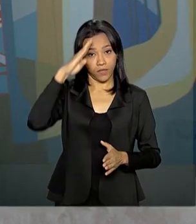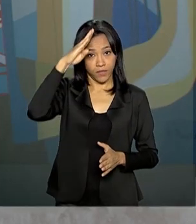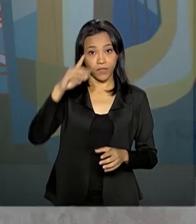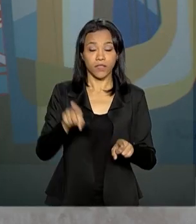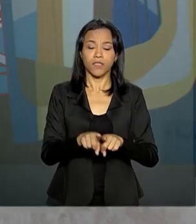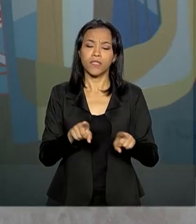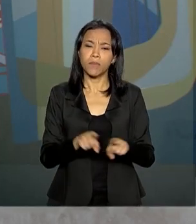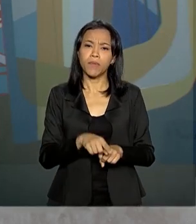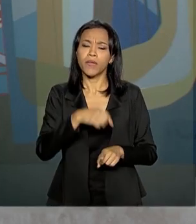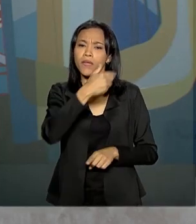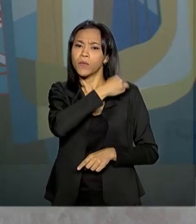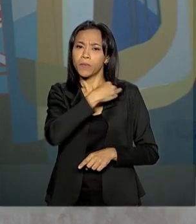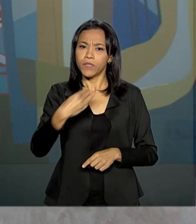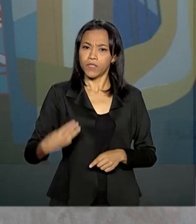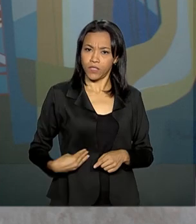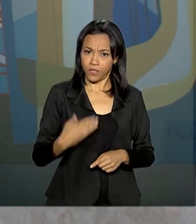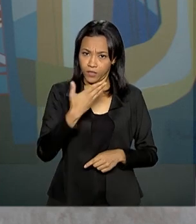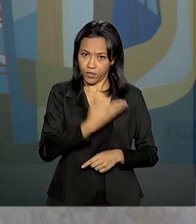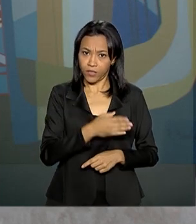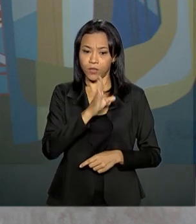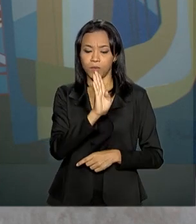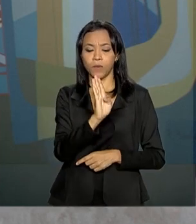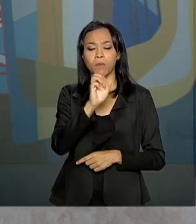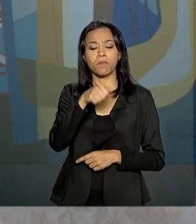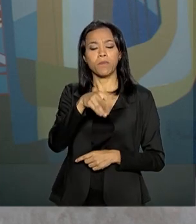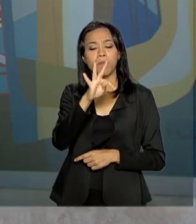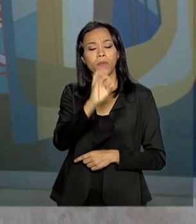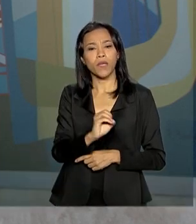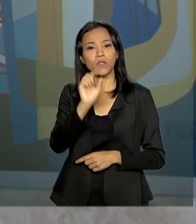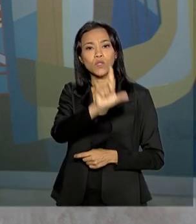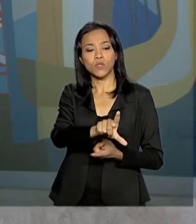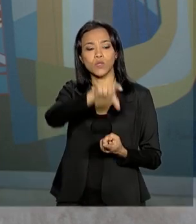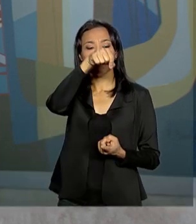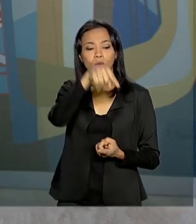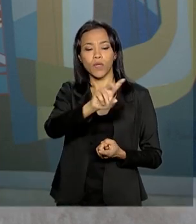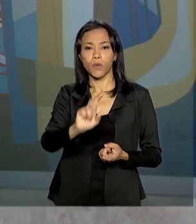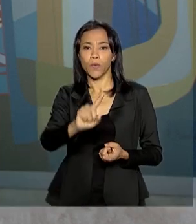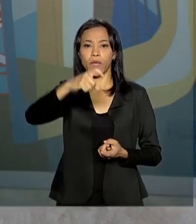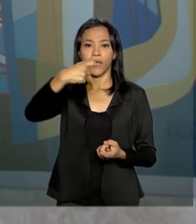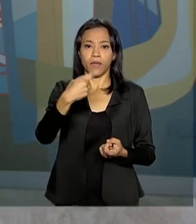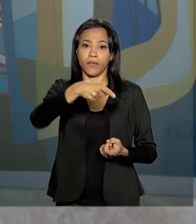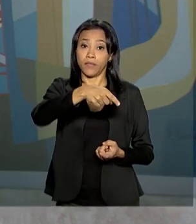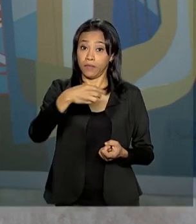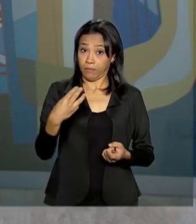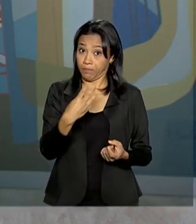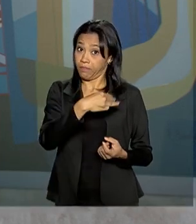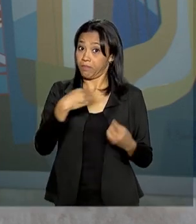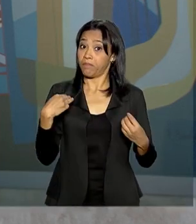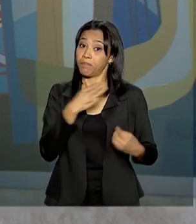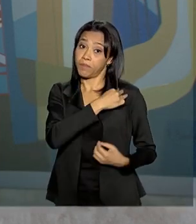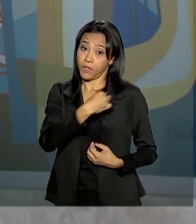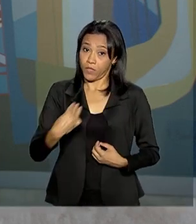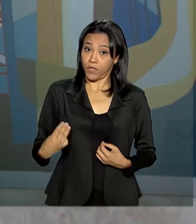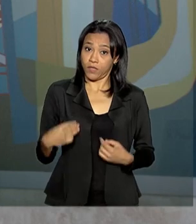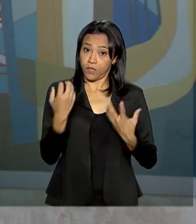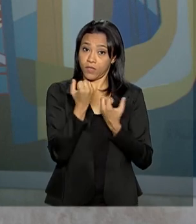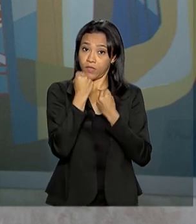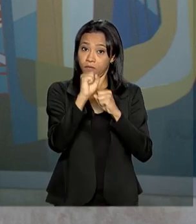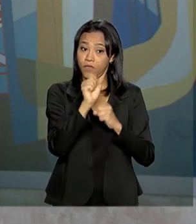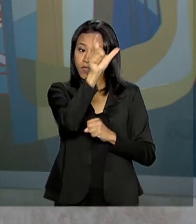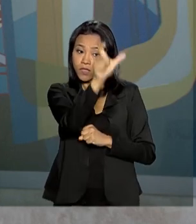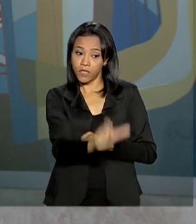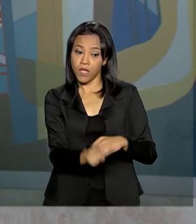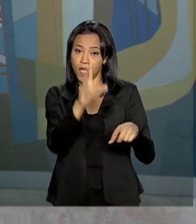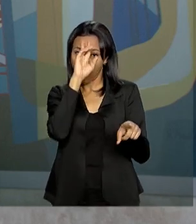Energia, Bento Albuquerque, nomearam o ex-ministro da Defesa e general da Reserva, Joaquim Silva e Luna, para o cargo de diretor